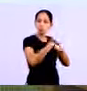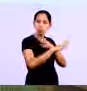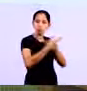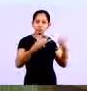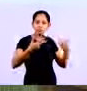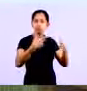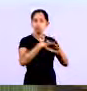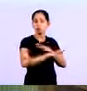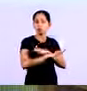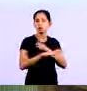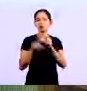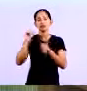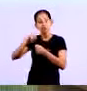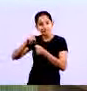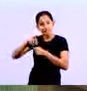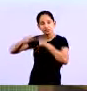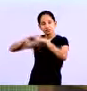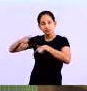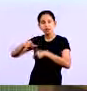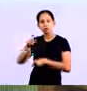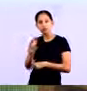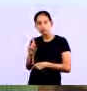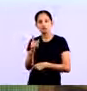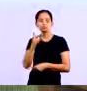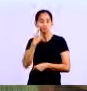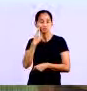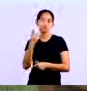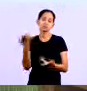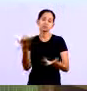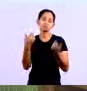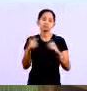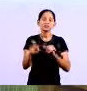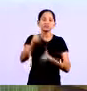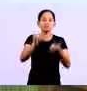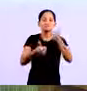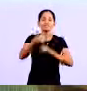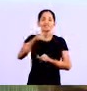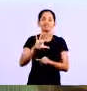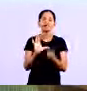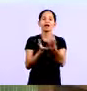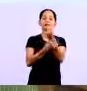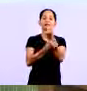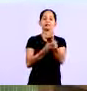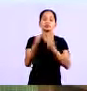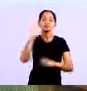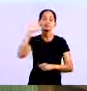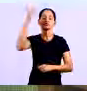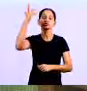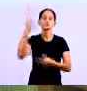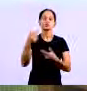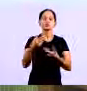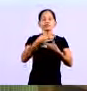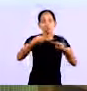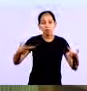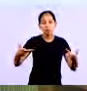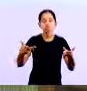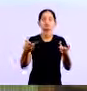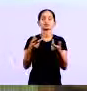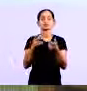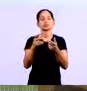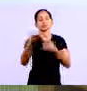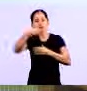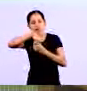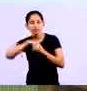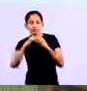Seja a sua produção É importante que existam esses controles Porque são essas métricas que l dão segurança nas suas ações Na sua tomada de decisão Nas